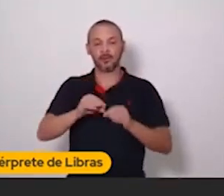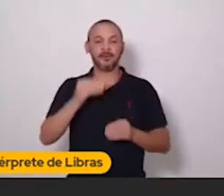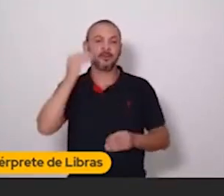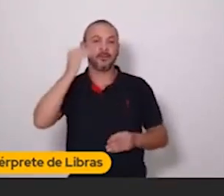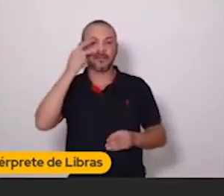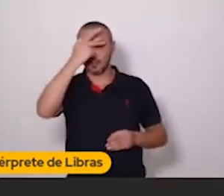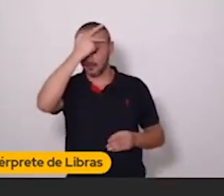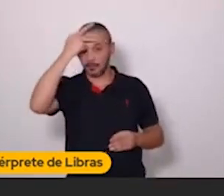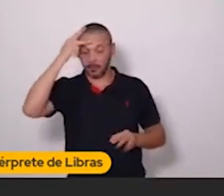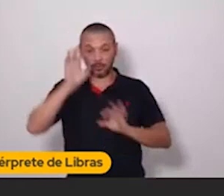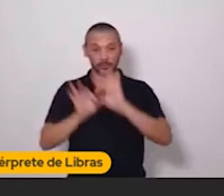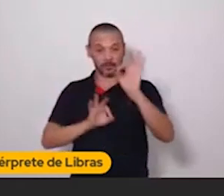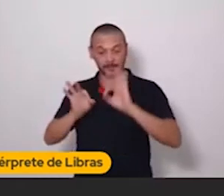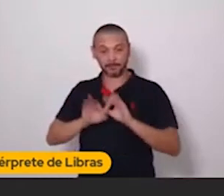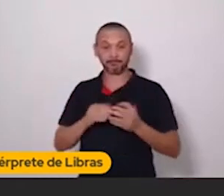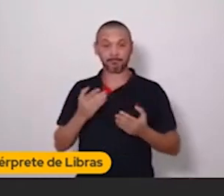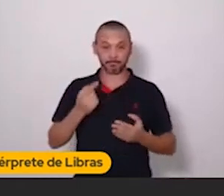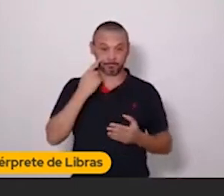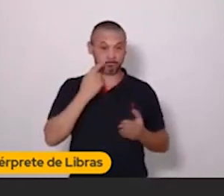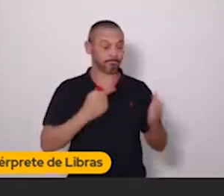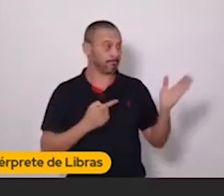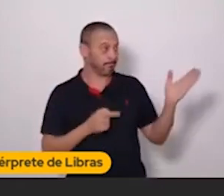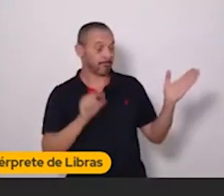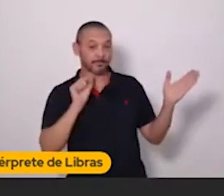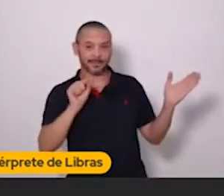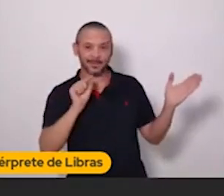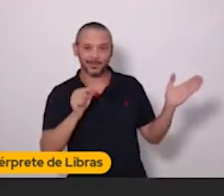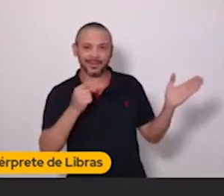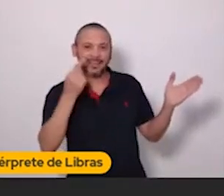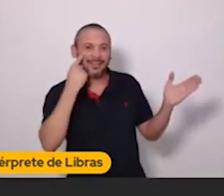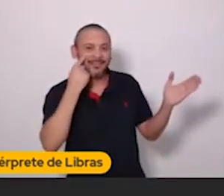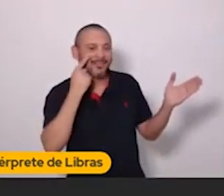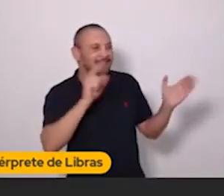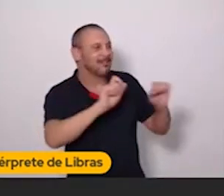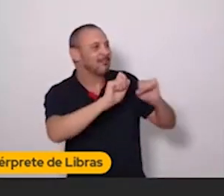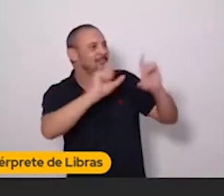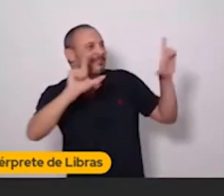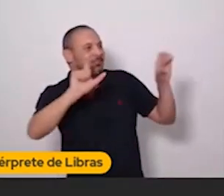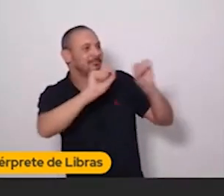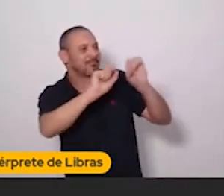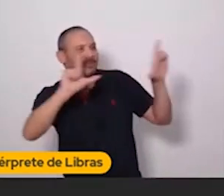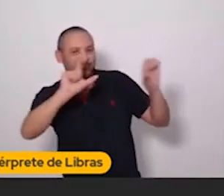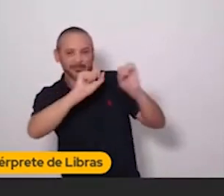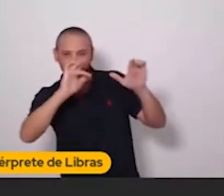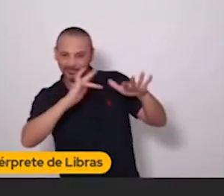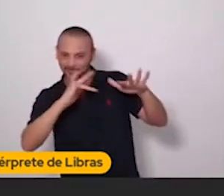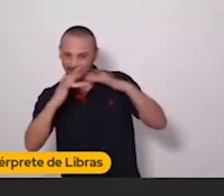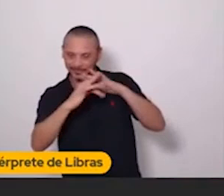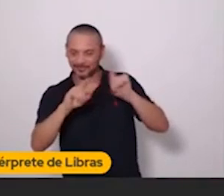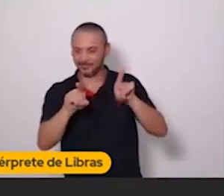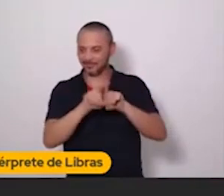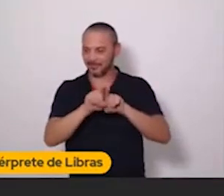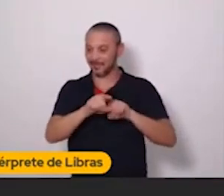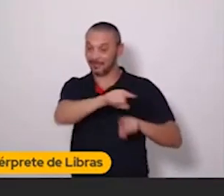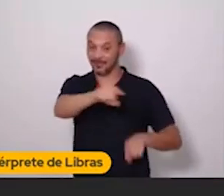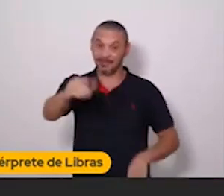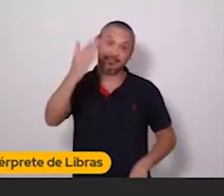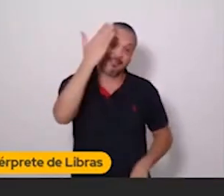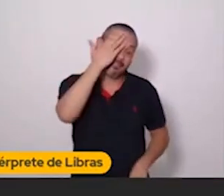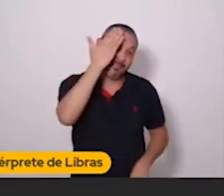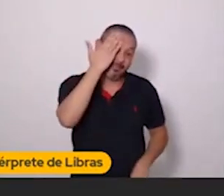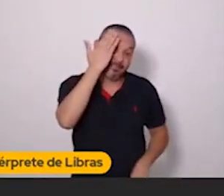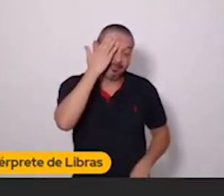embalagem. E aqui do lado, eu coloquei alguns dos posts que a gente já fez no Coolmers, então, para vocês entenderem que a gente